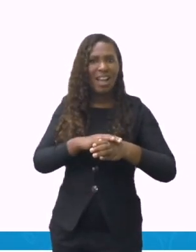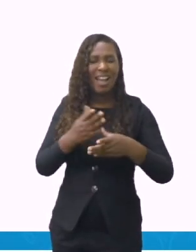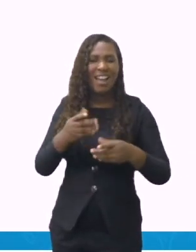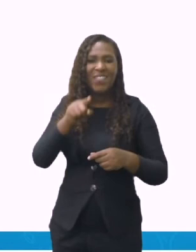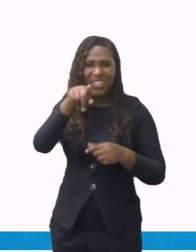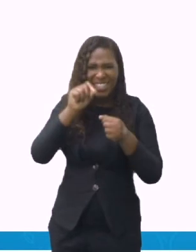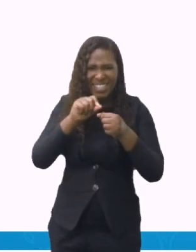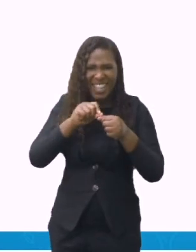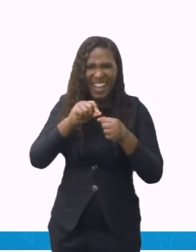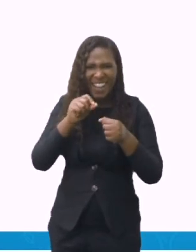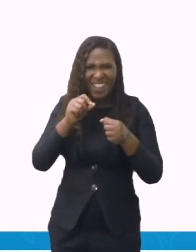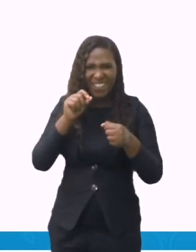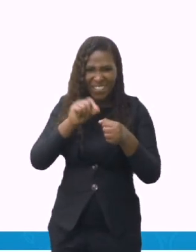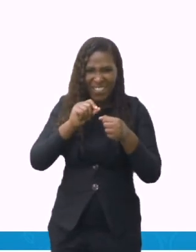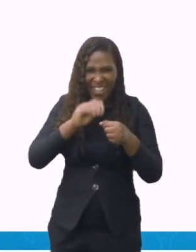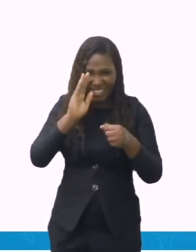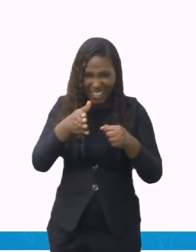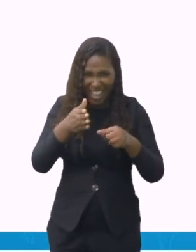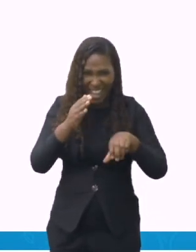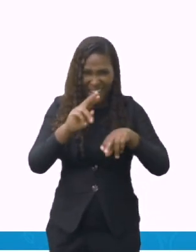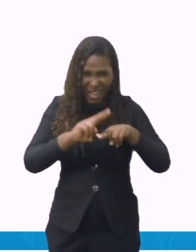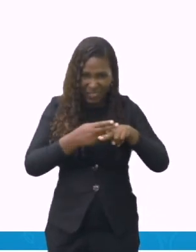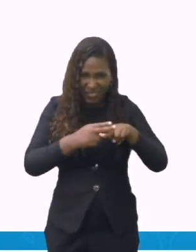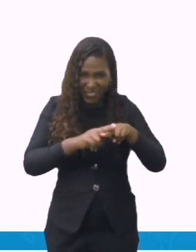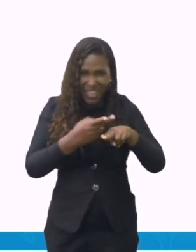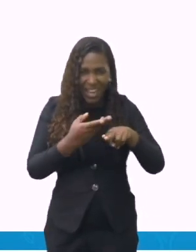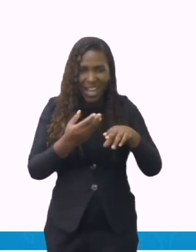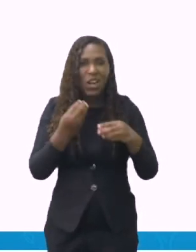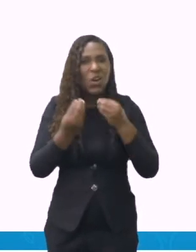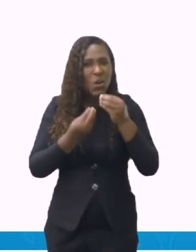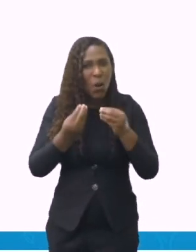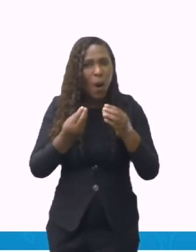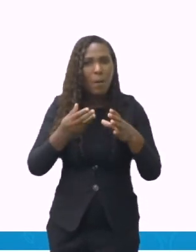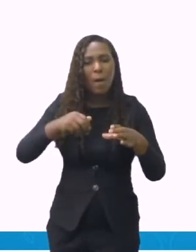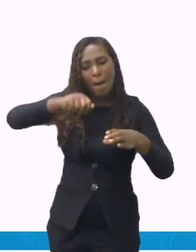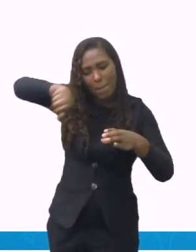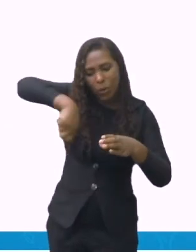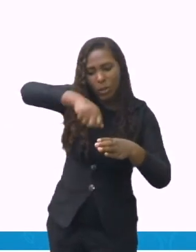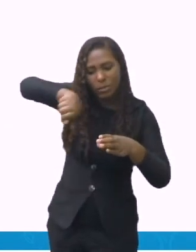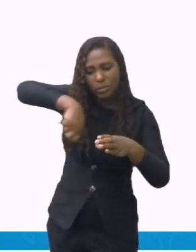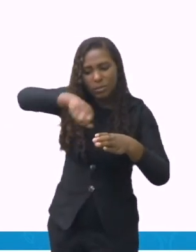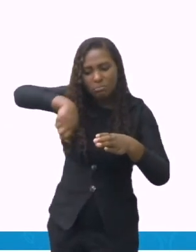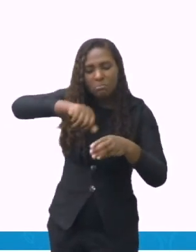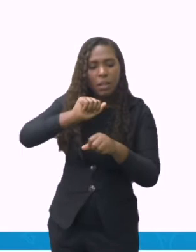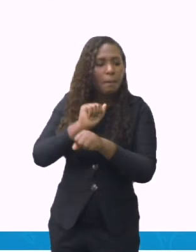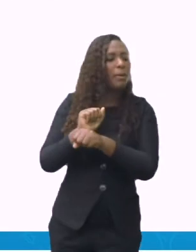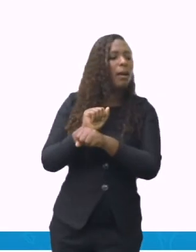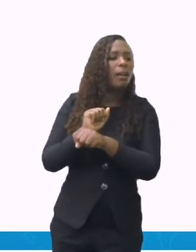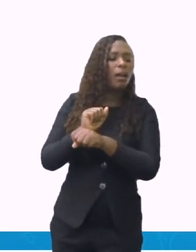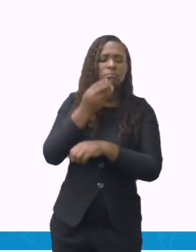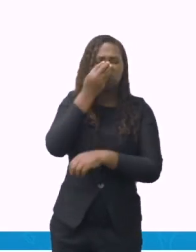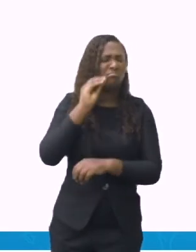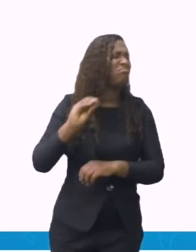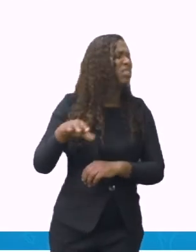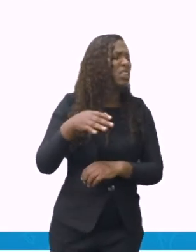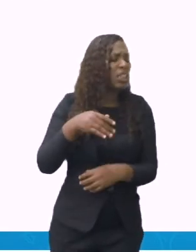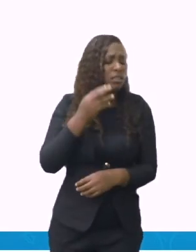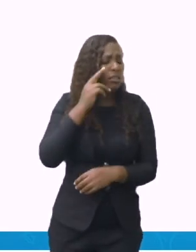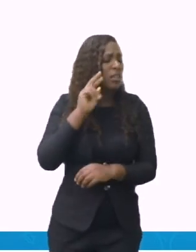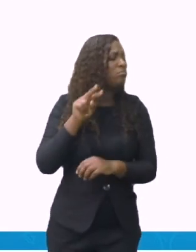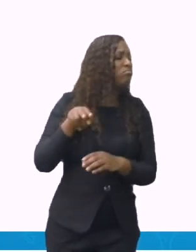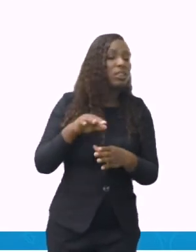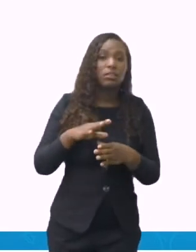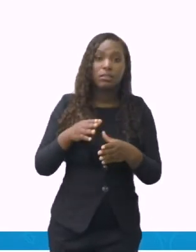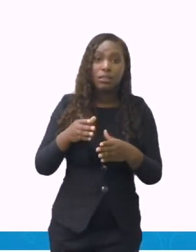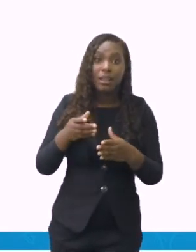posso parar de mexer. Mexer sempre. Por isso, eu coloquei aí, ó, em negrito, né? Em mais escuro. Para entender